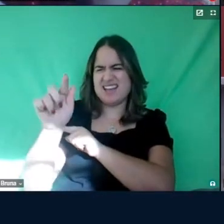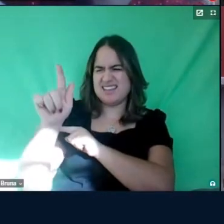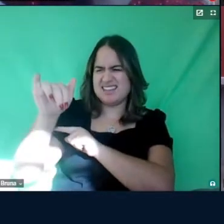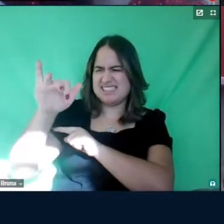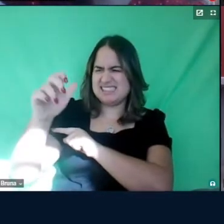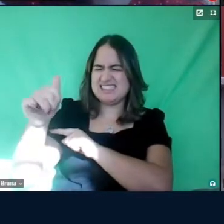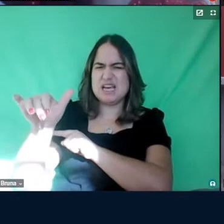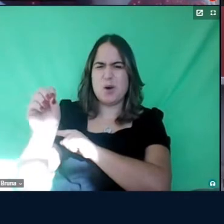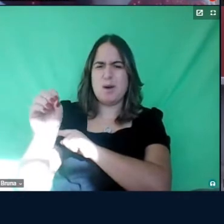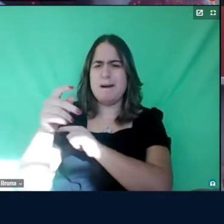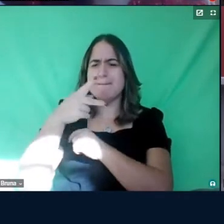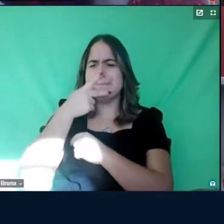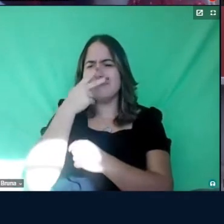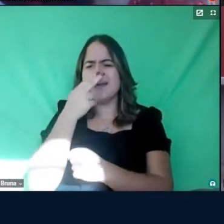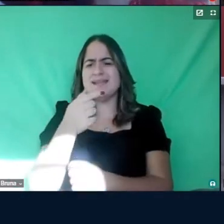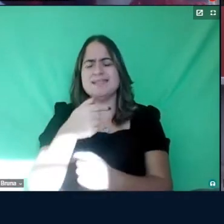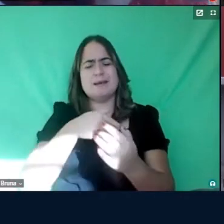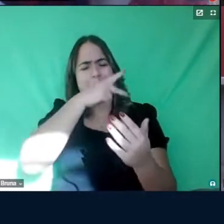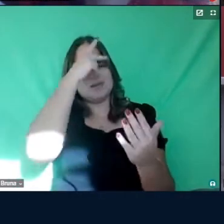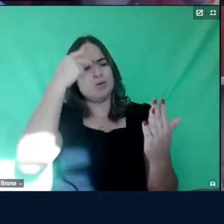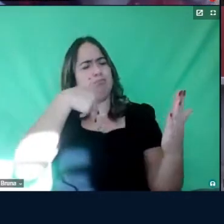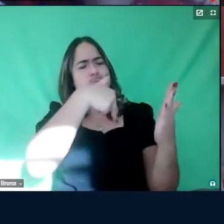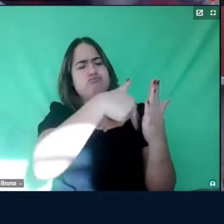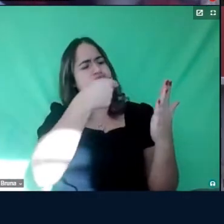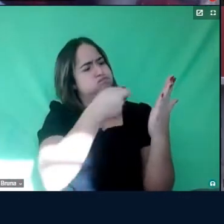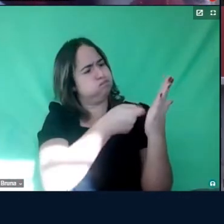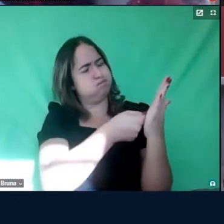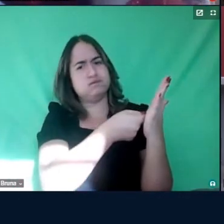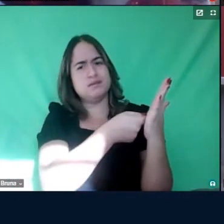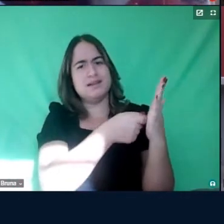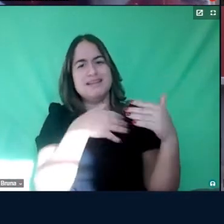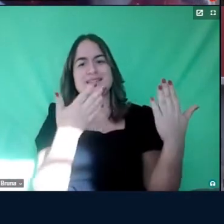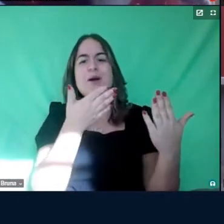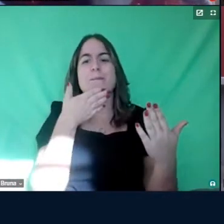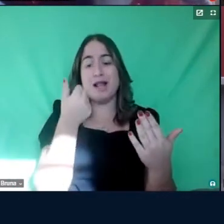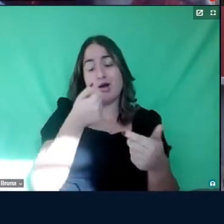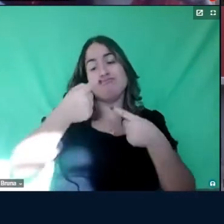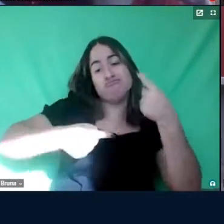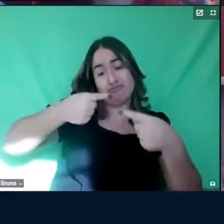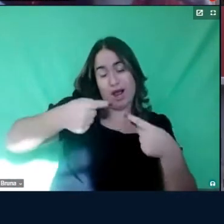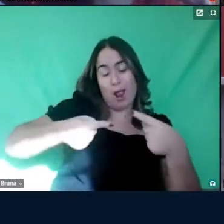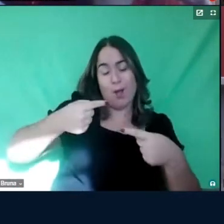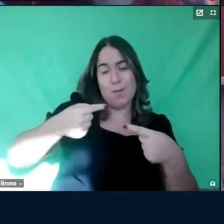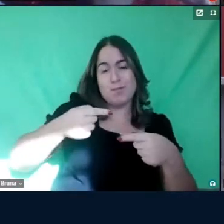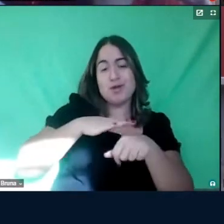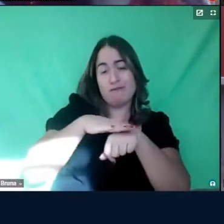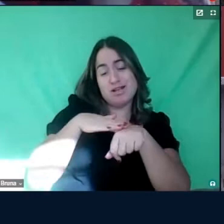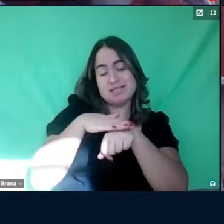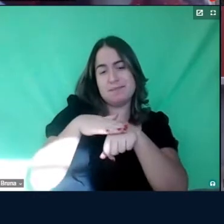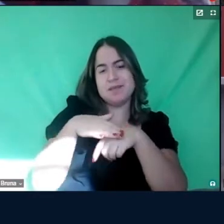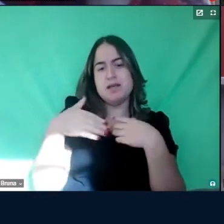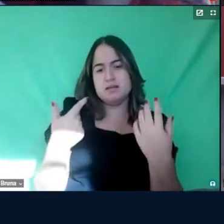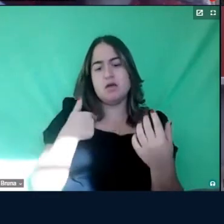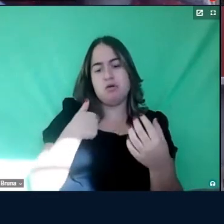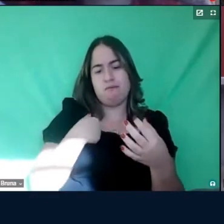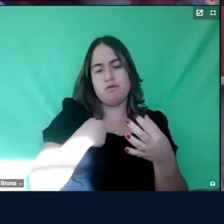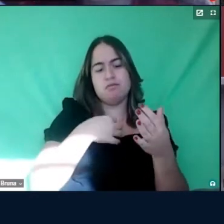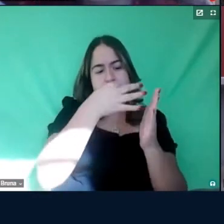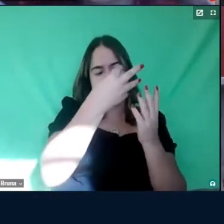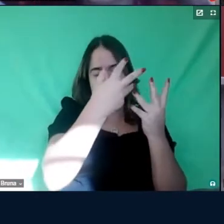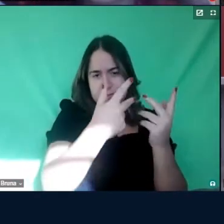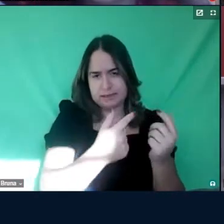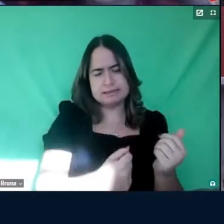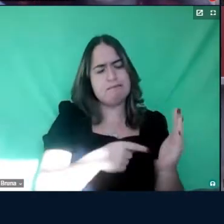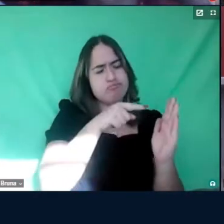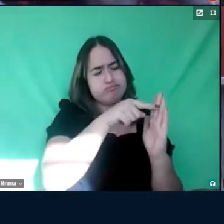está colocando a pessoa na parede, né, Cris? Mas eu prefiro fazer um diálogo, tá? Então, eu vou fazer algumas ponderações em relação ao